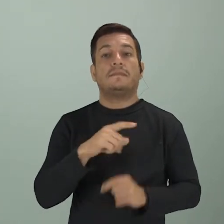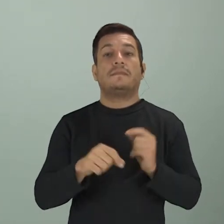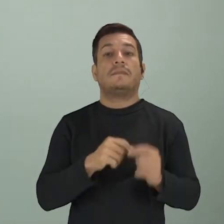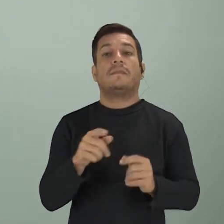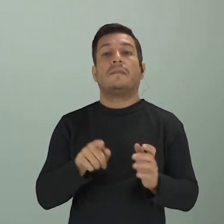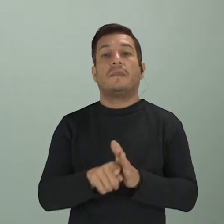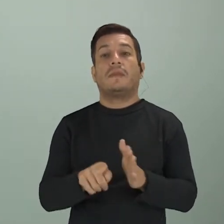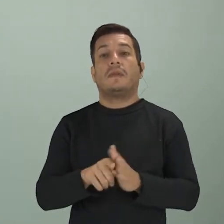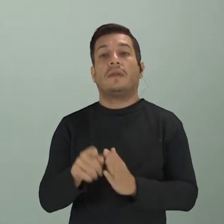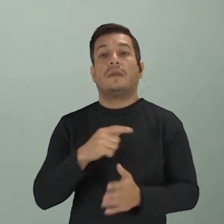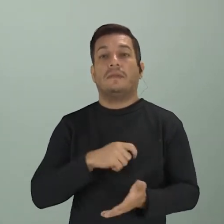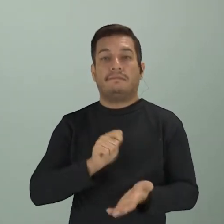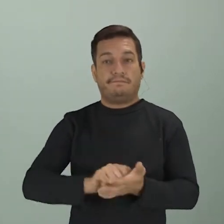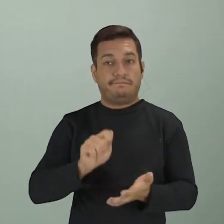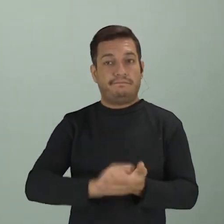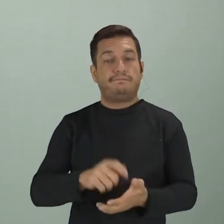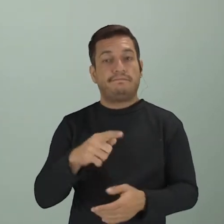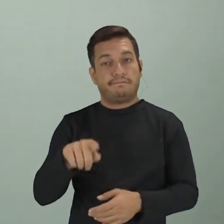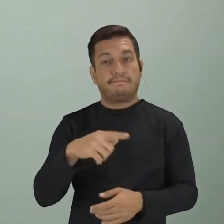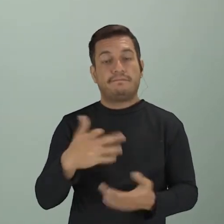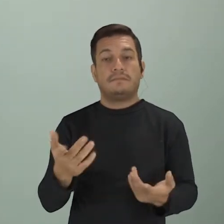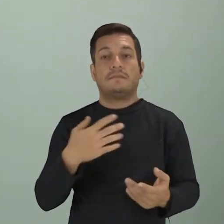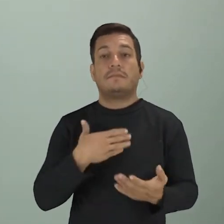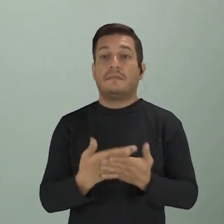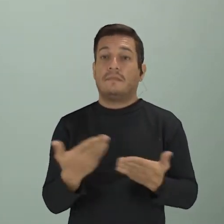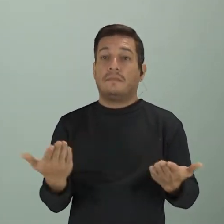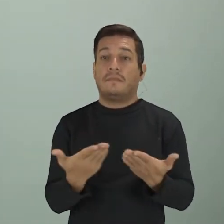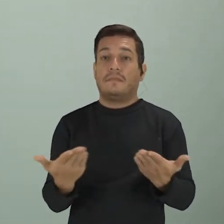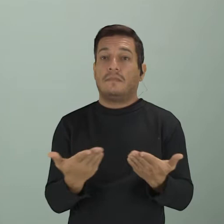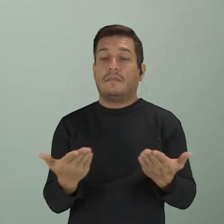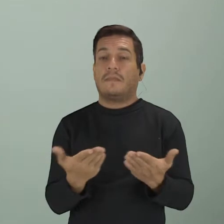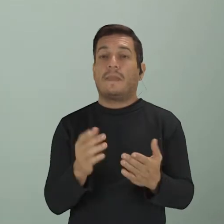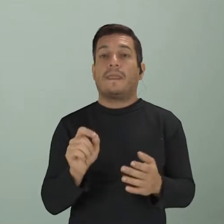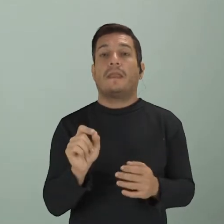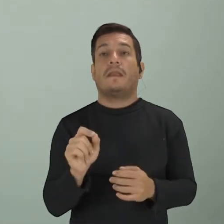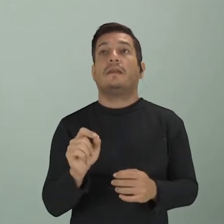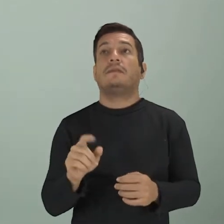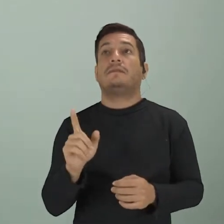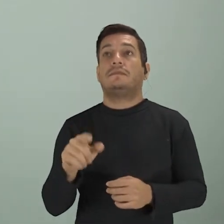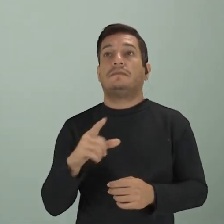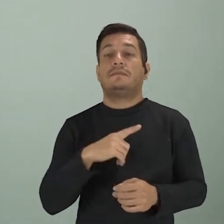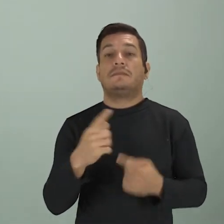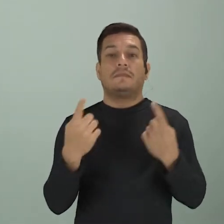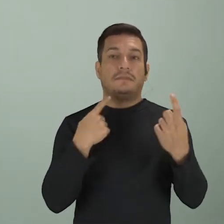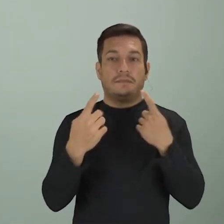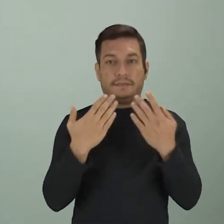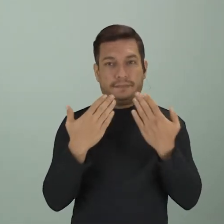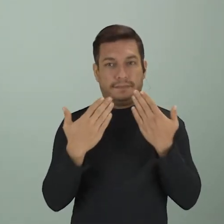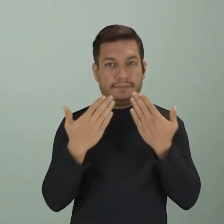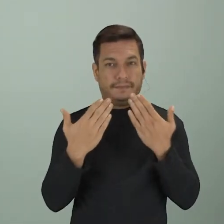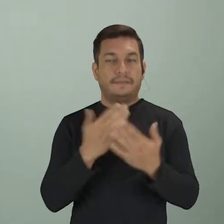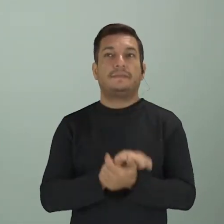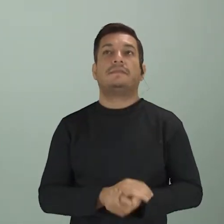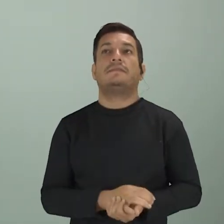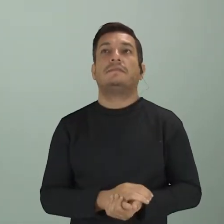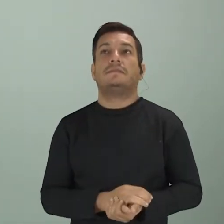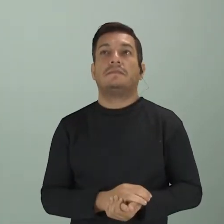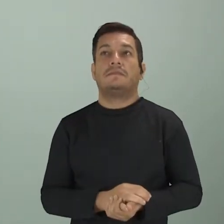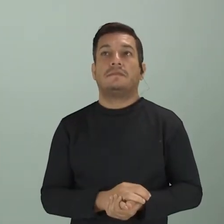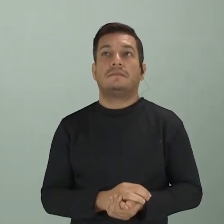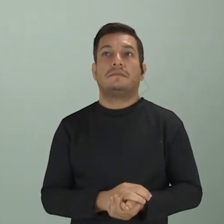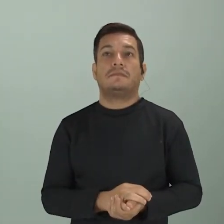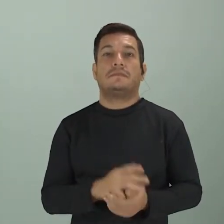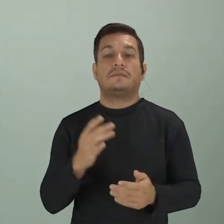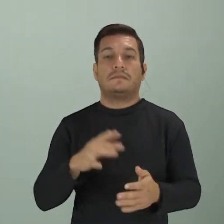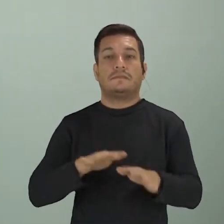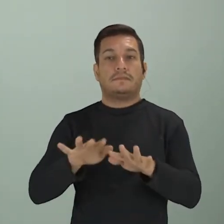questão aí na escrita de vocês. Então, a nossa aula de hoje, na verdade, é uma conversa, né? Que são